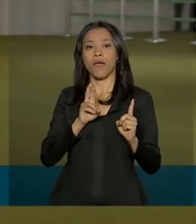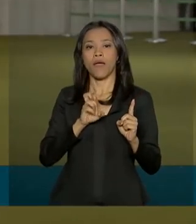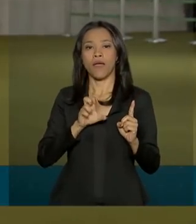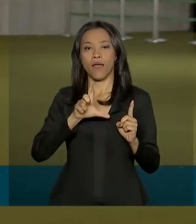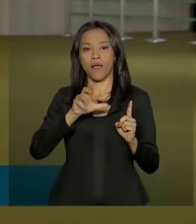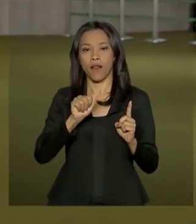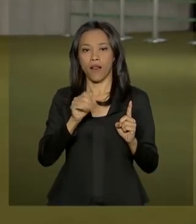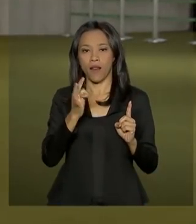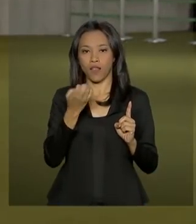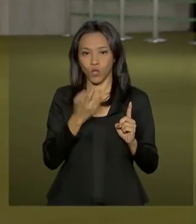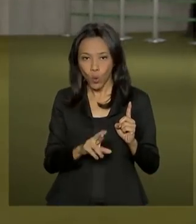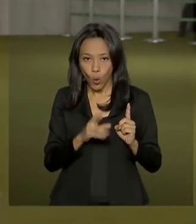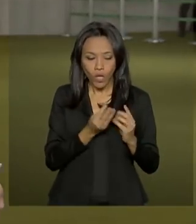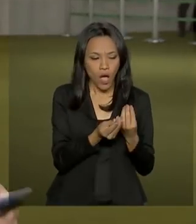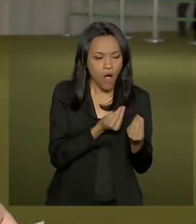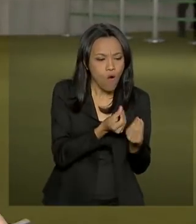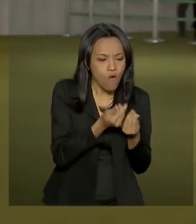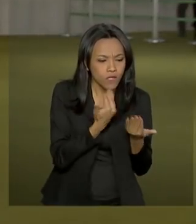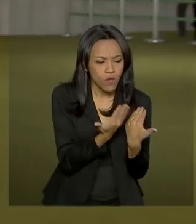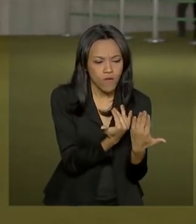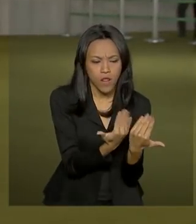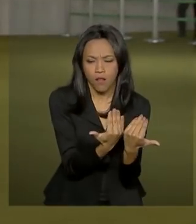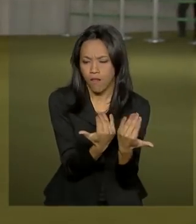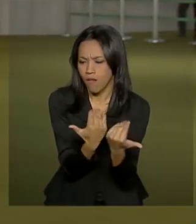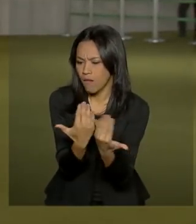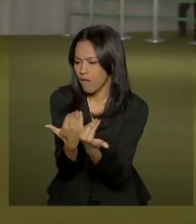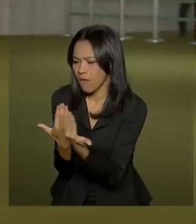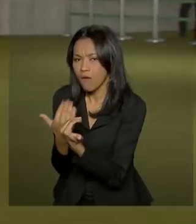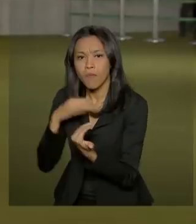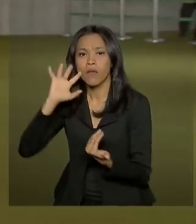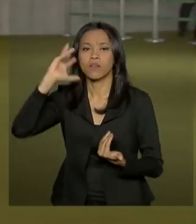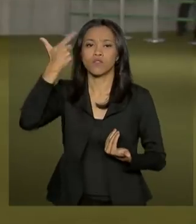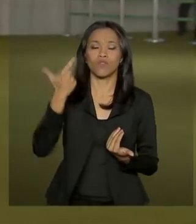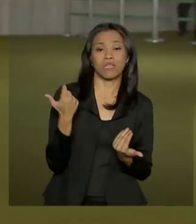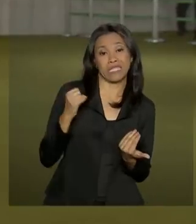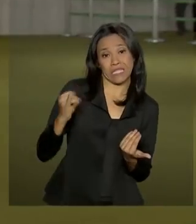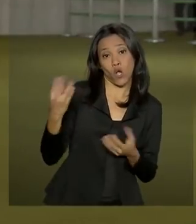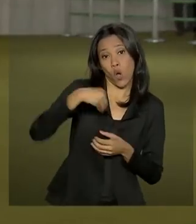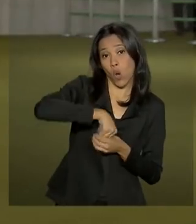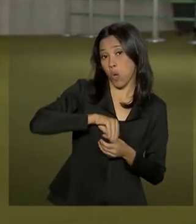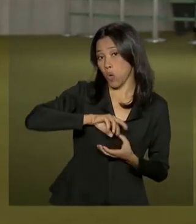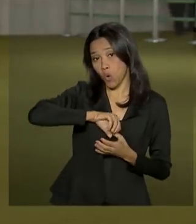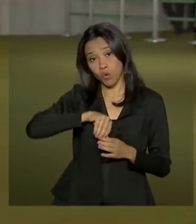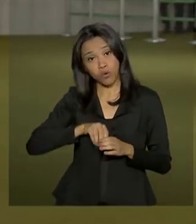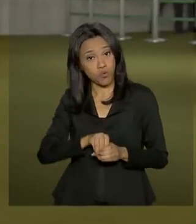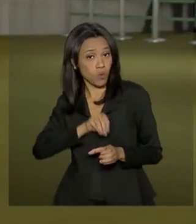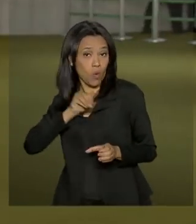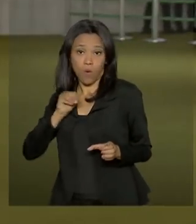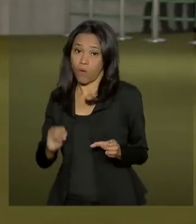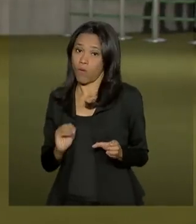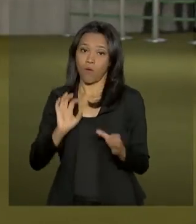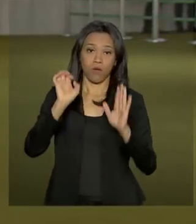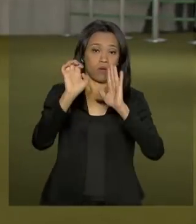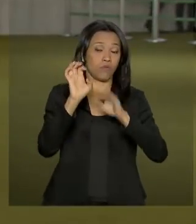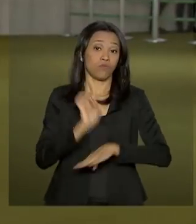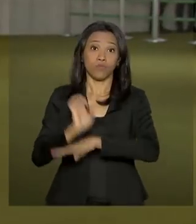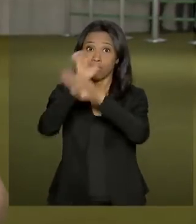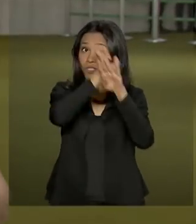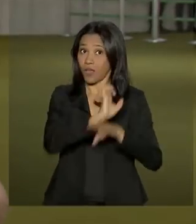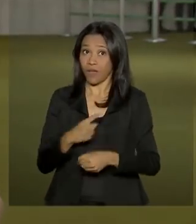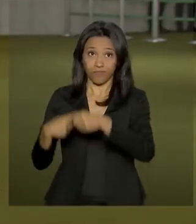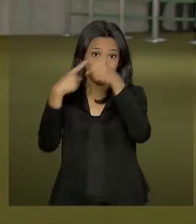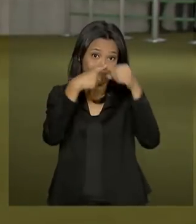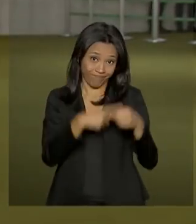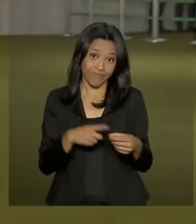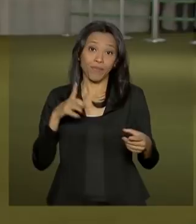conversas com os partidos políticos para resolver essa questão dos estados e municípios até segunda-feira. Os parlamentares estão divididos,